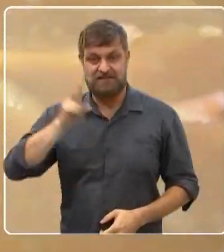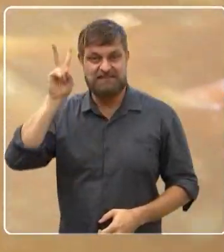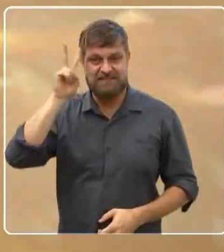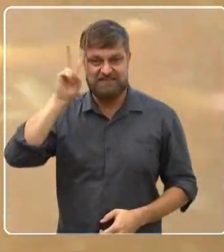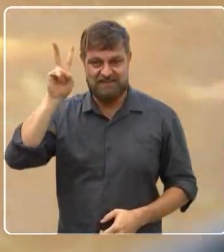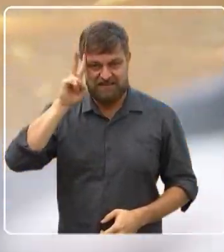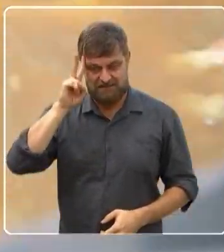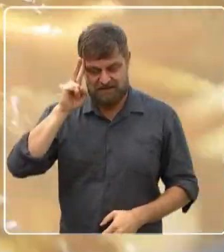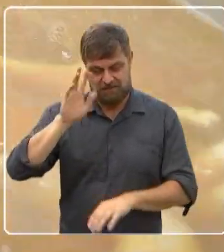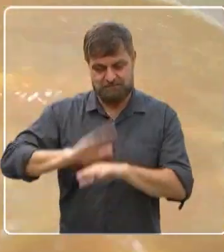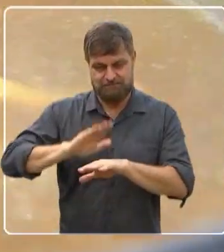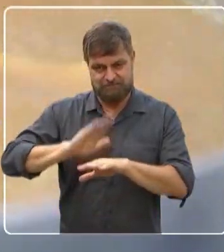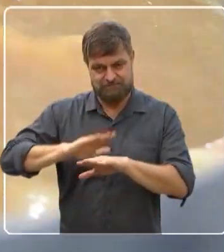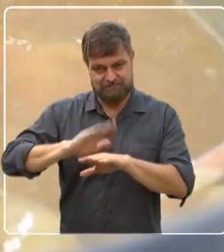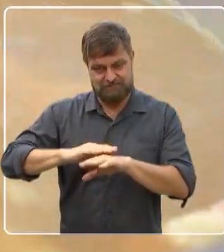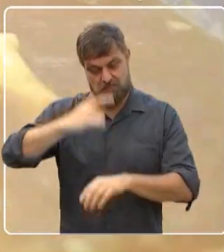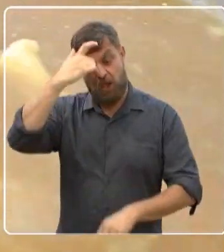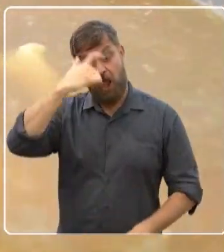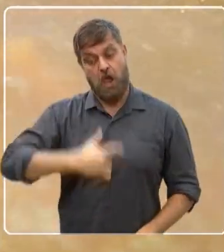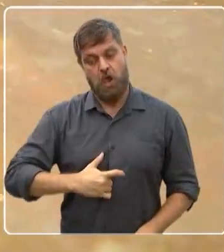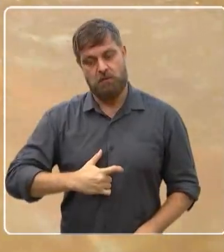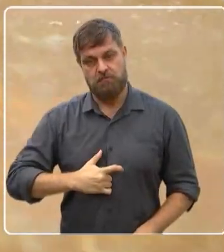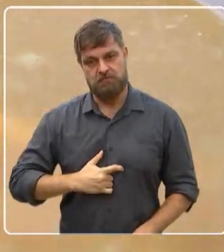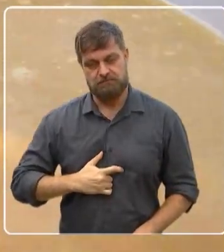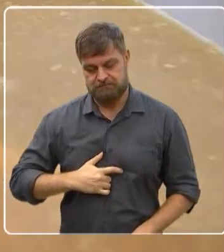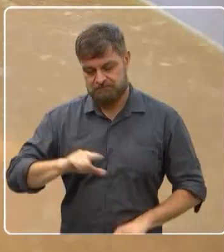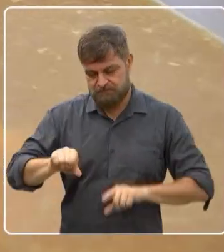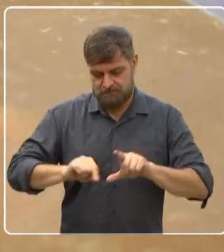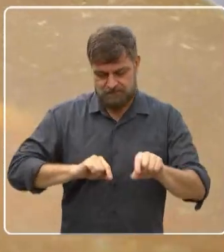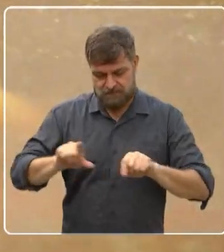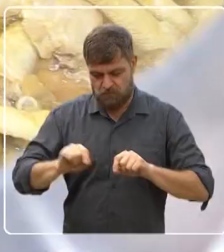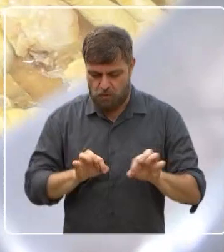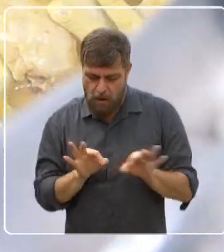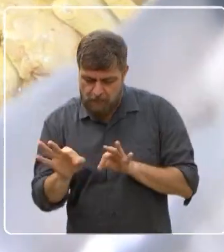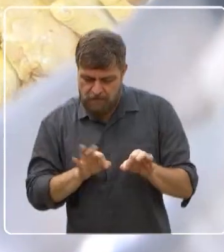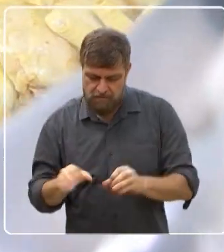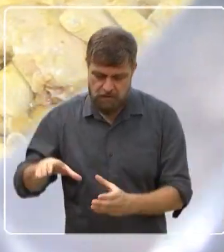-feira sou eu que escorro sozinha.